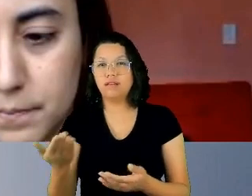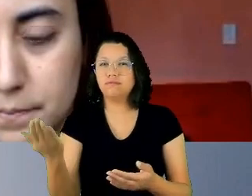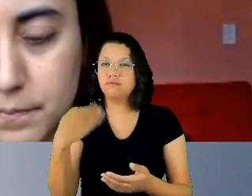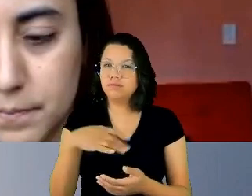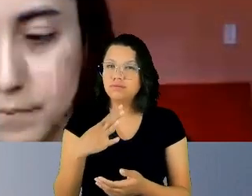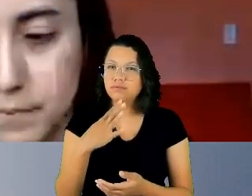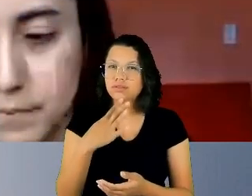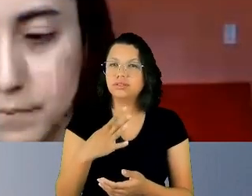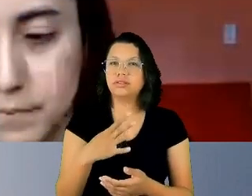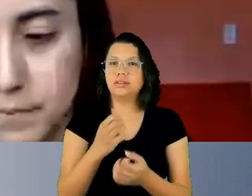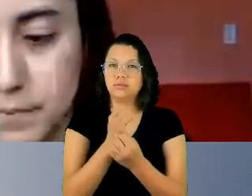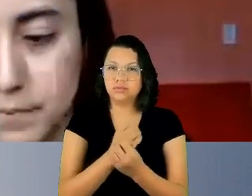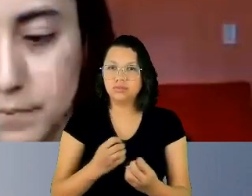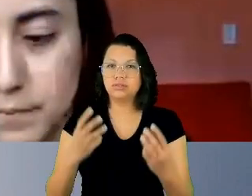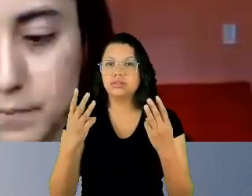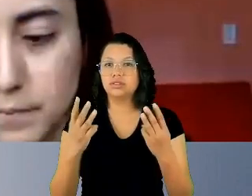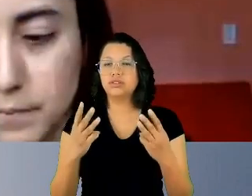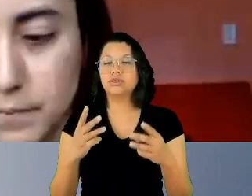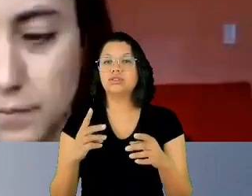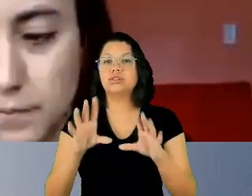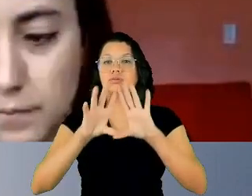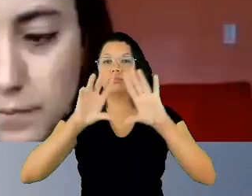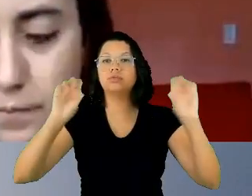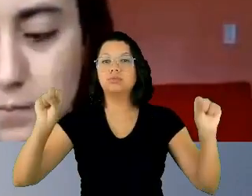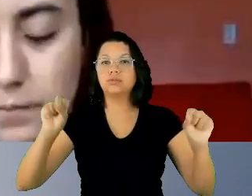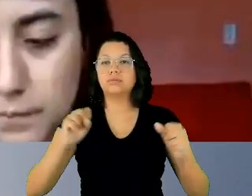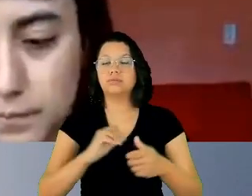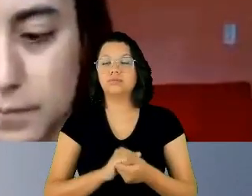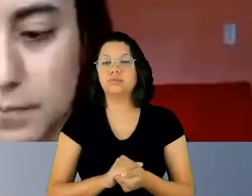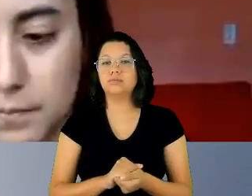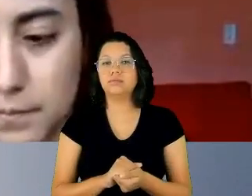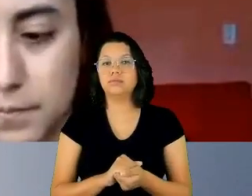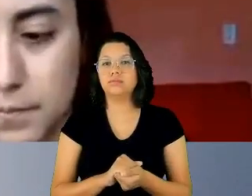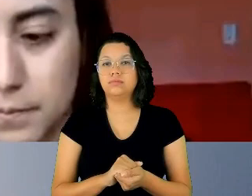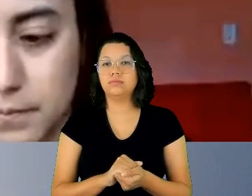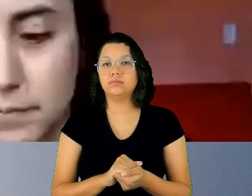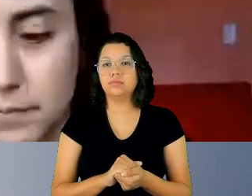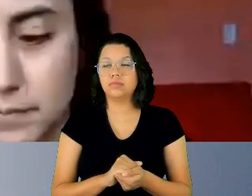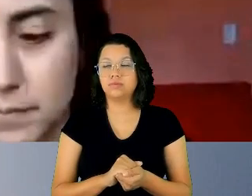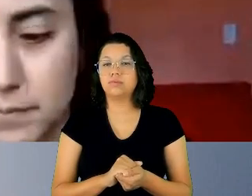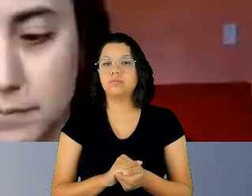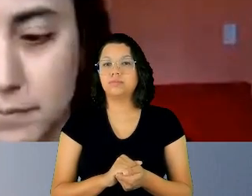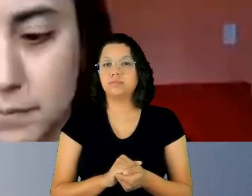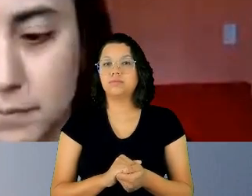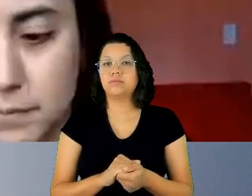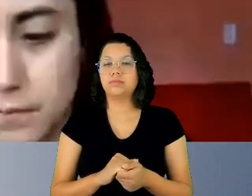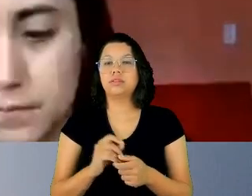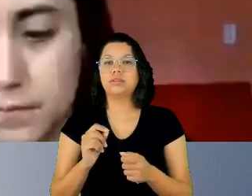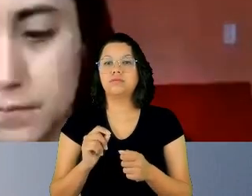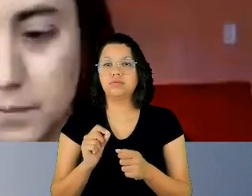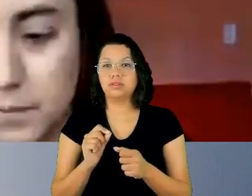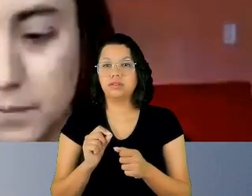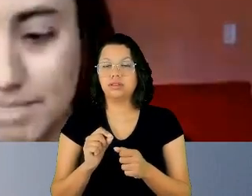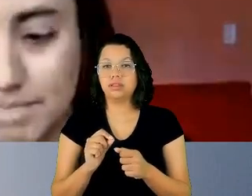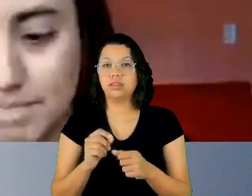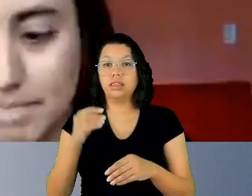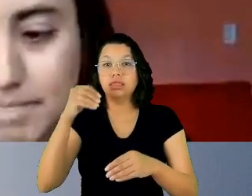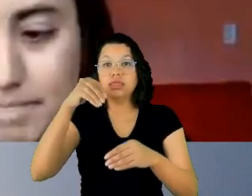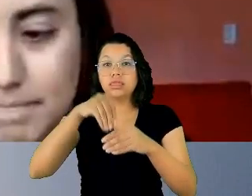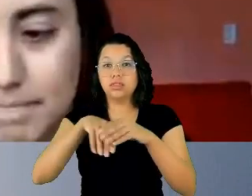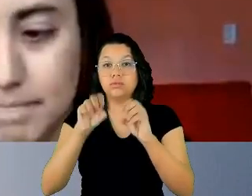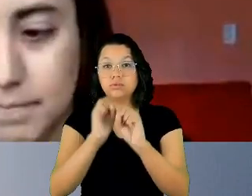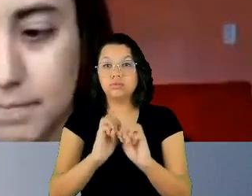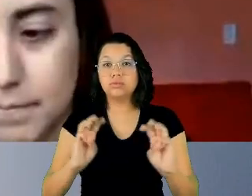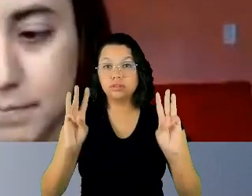página que o Tribunal está hospedando no seu site. A